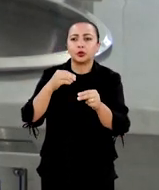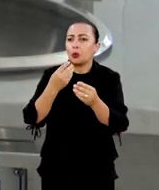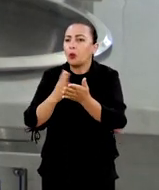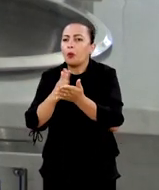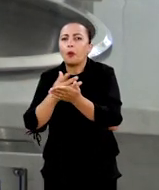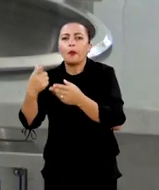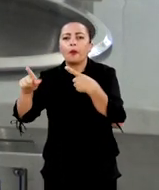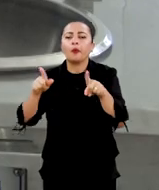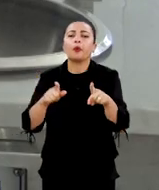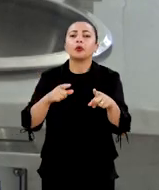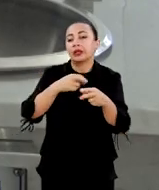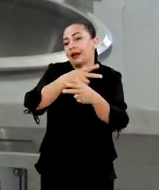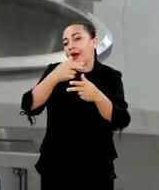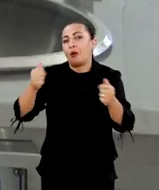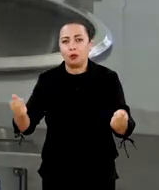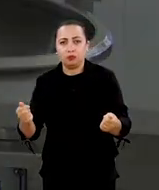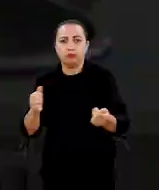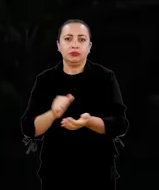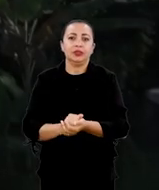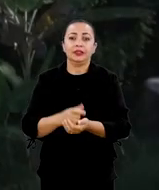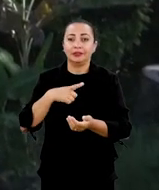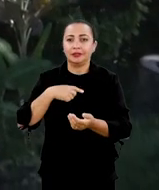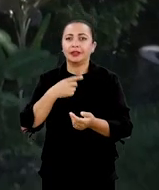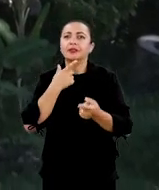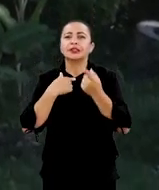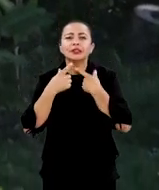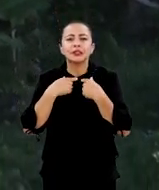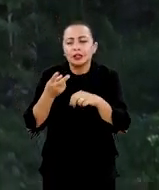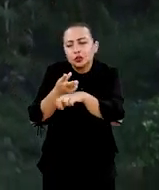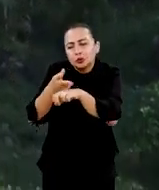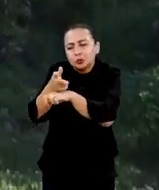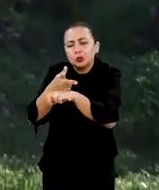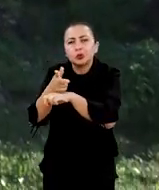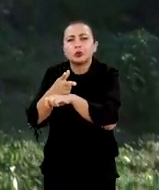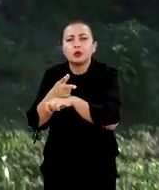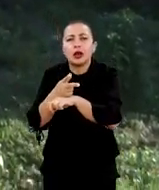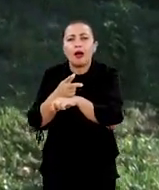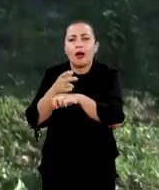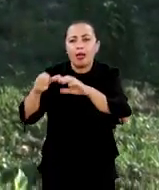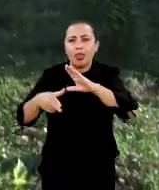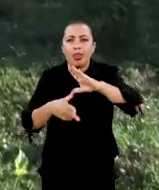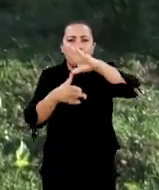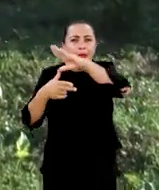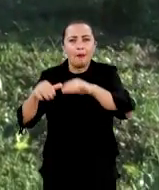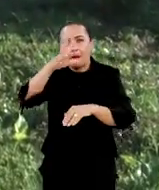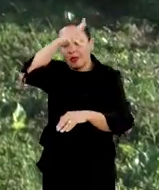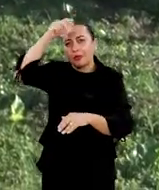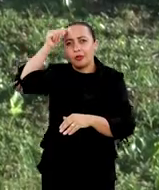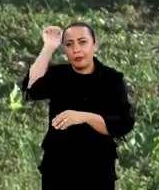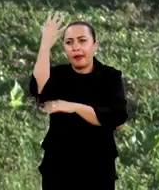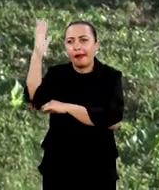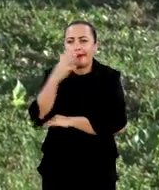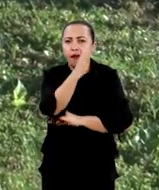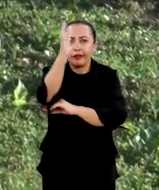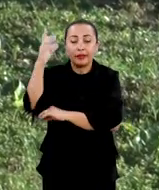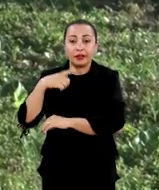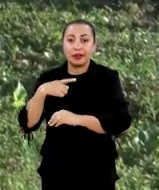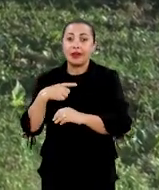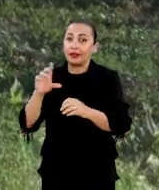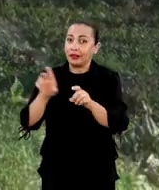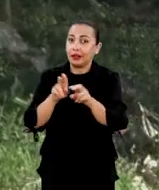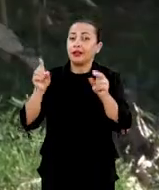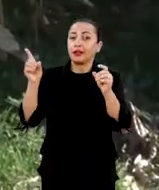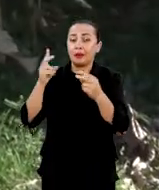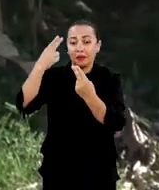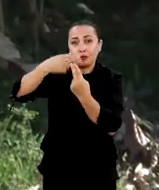de chocolate com algum outro elemento. Daí a gente teve essa necessidade de buscar na Mata Atlântica, que a região a qual vivemos e que está